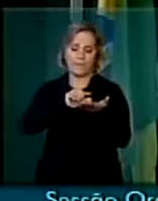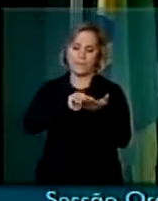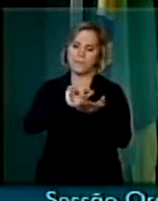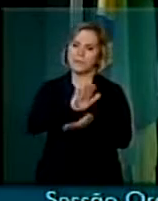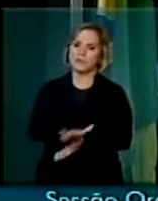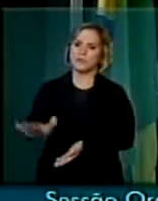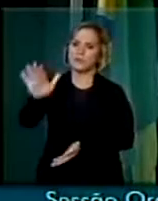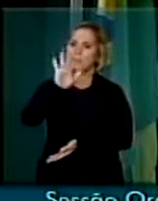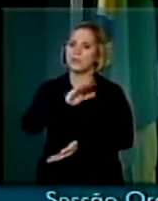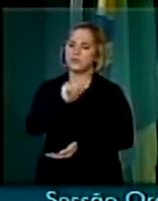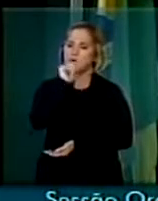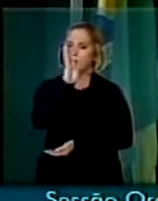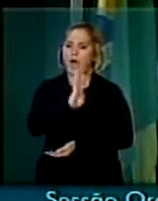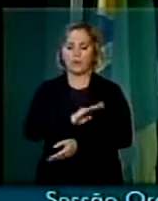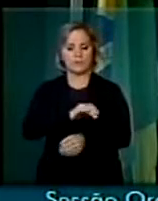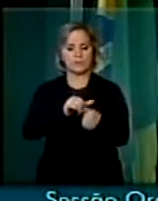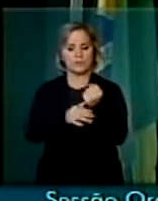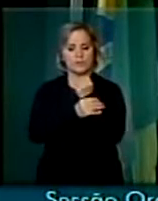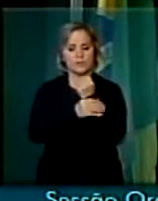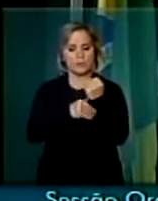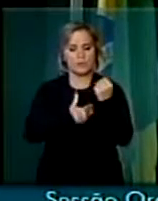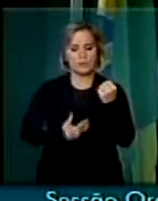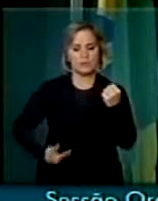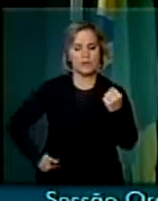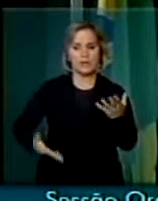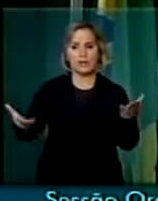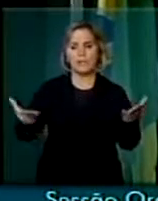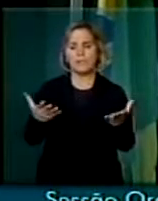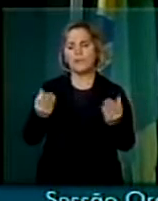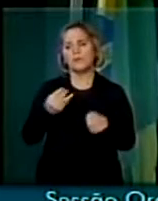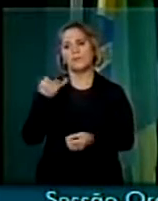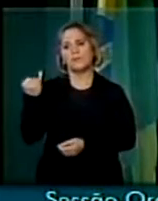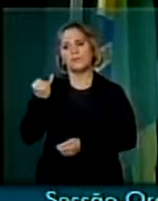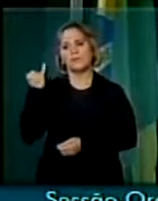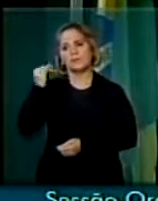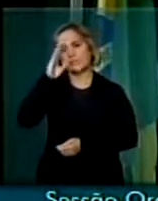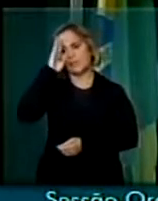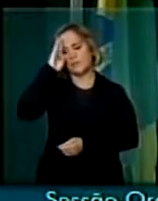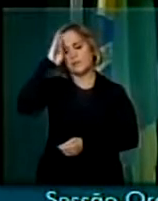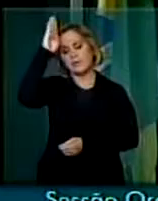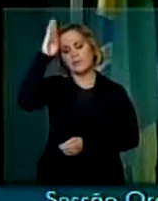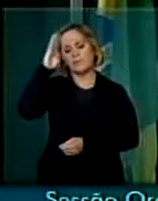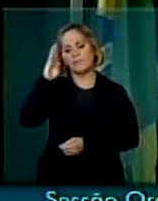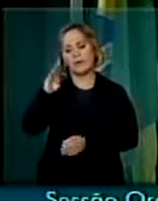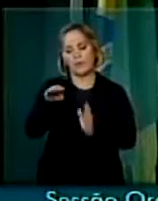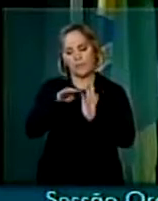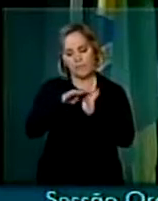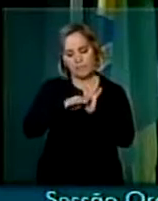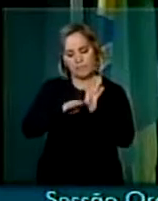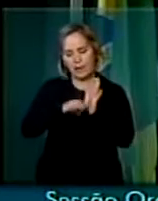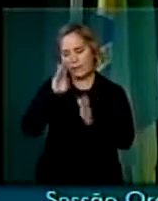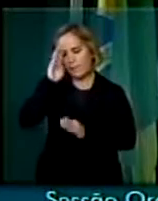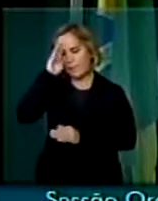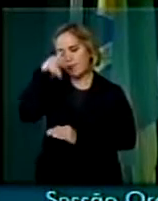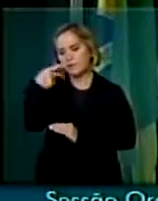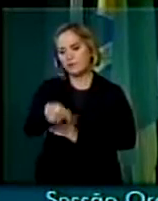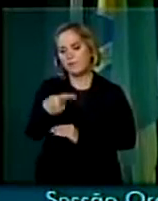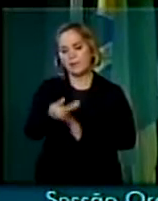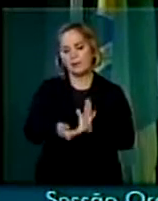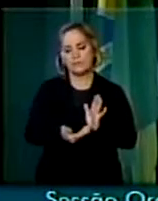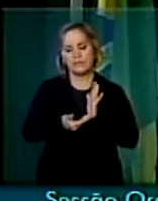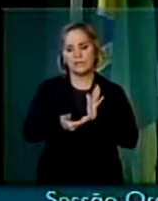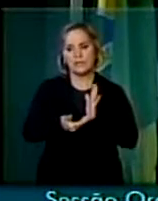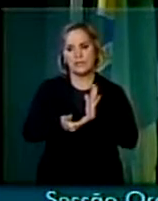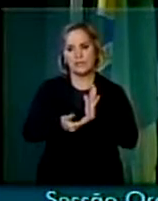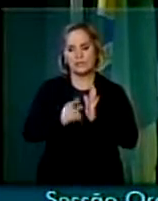hoje prioridade. Ela deve ser a pauta principal desta Casa no próximo